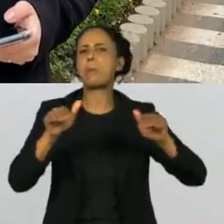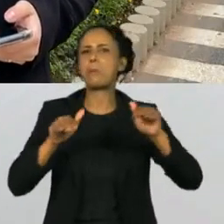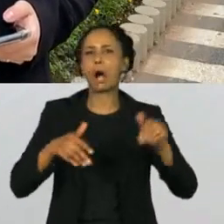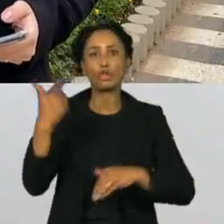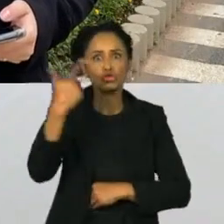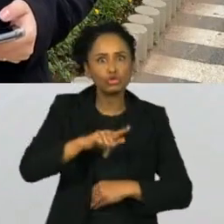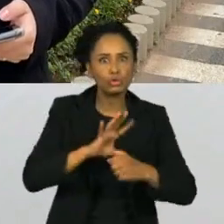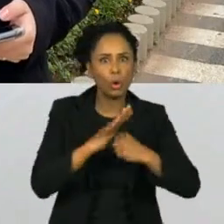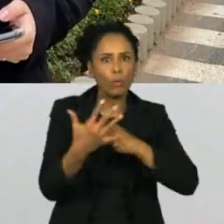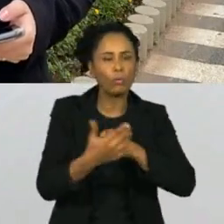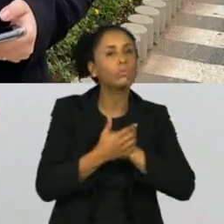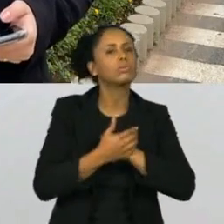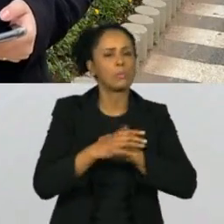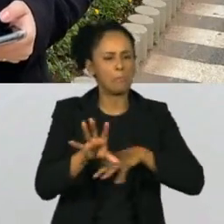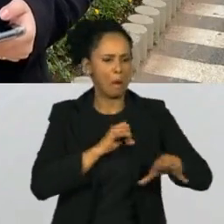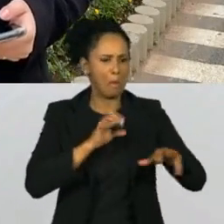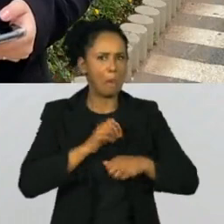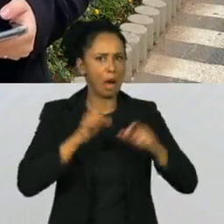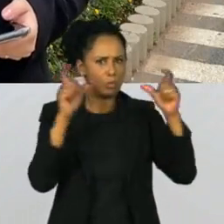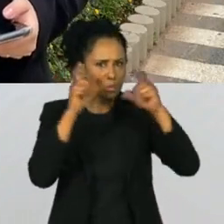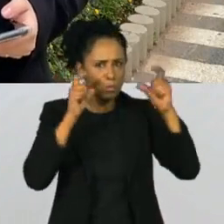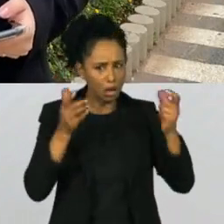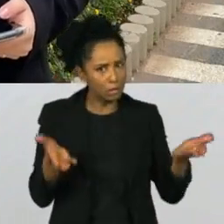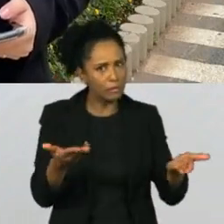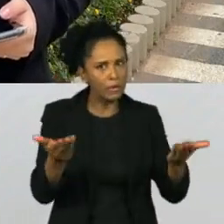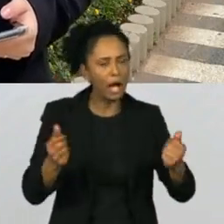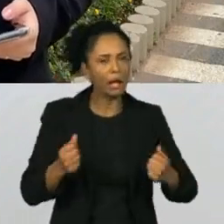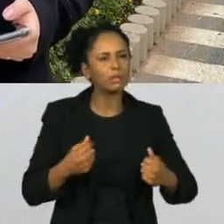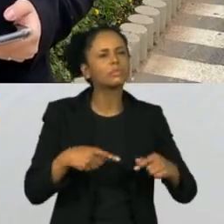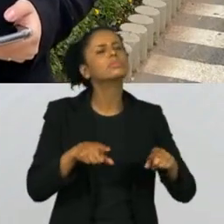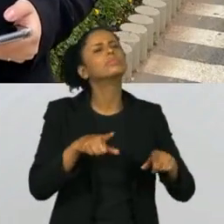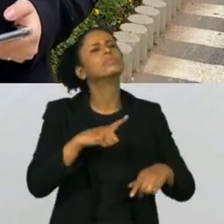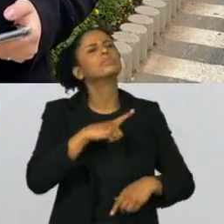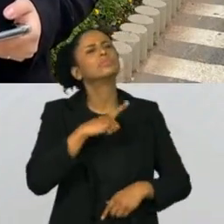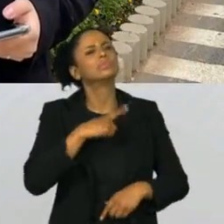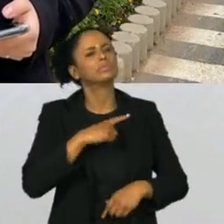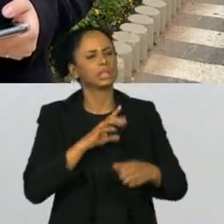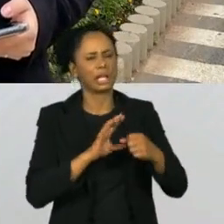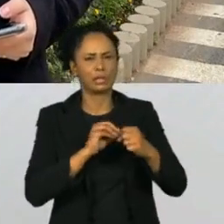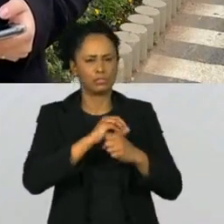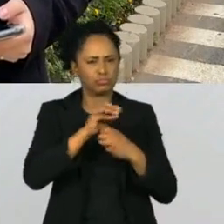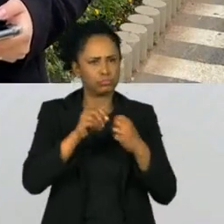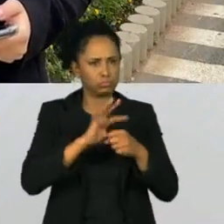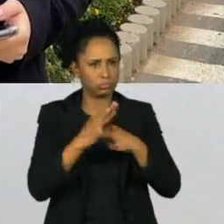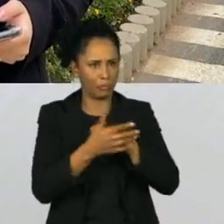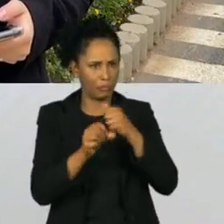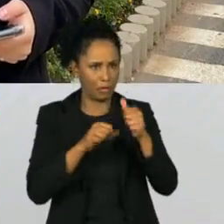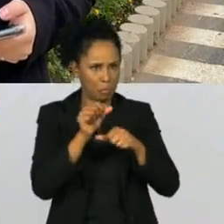onda. Aline Porcina, há novos indícios de novas variantes surgindo por aí?